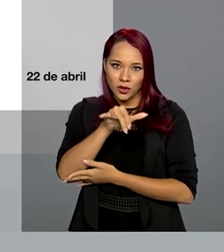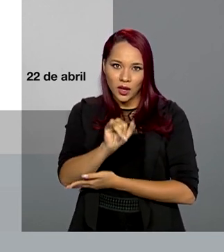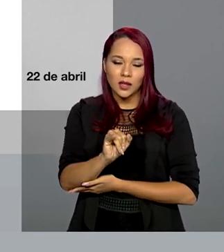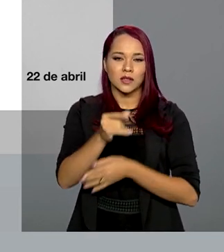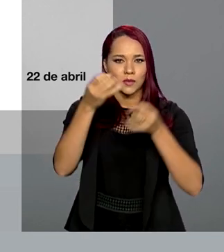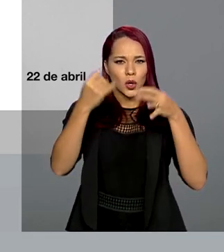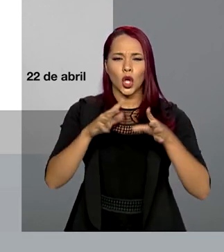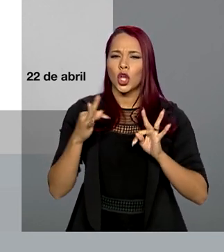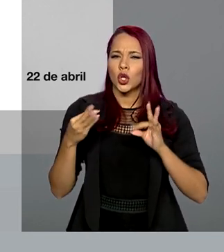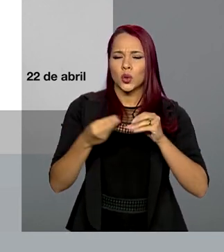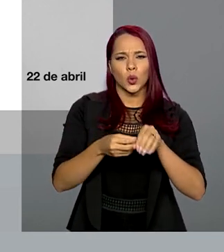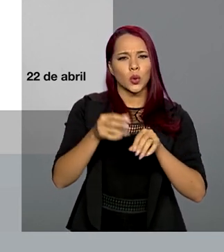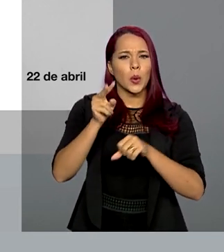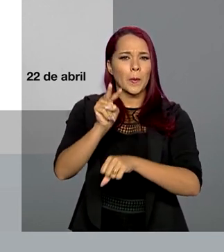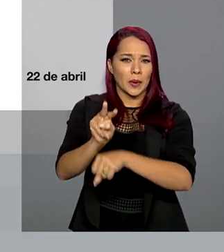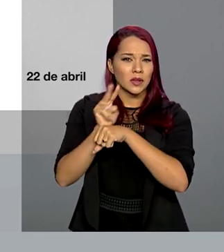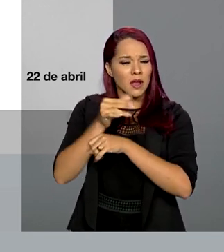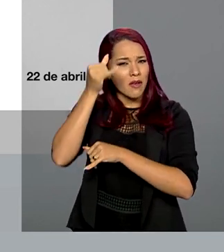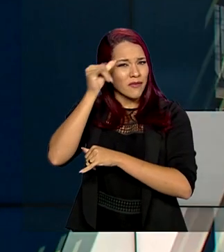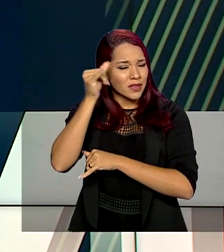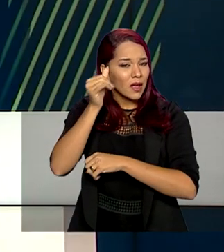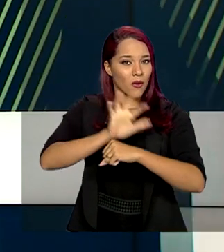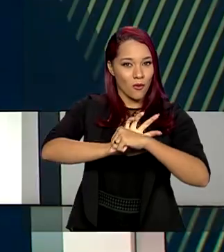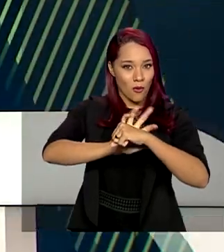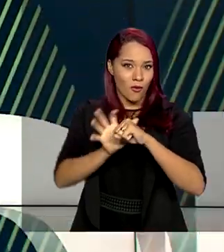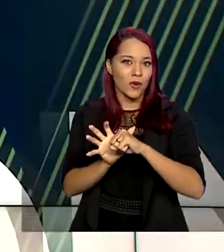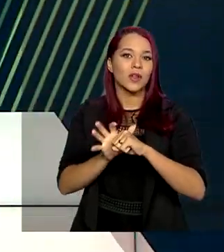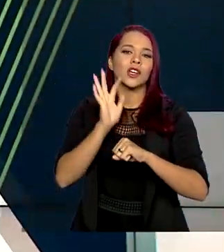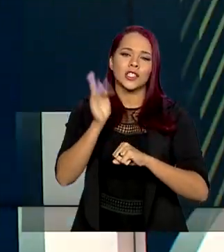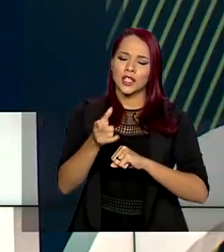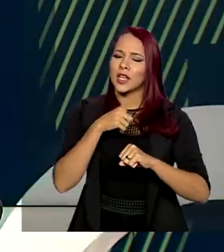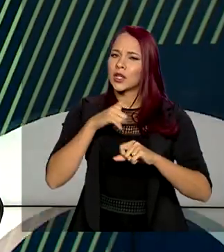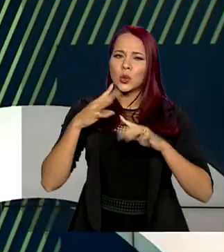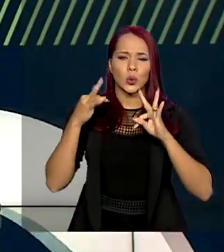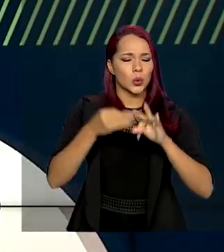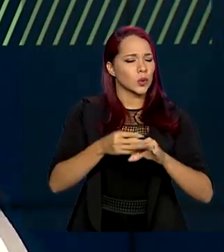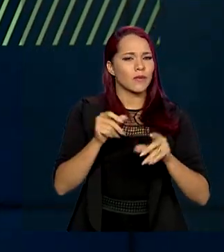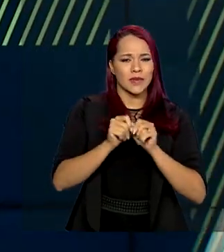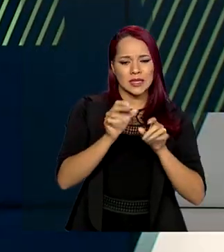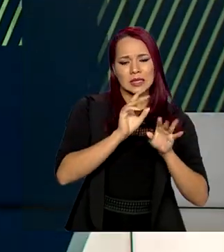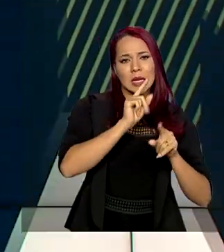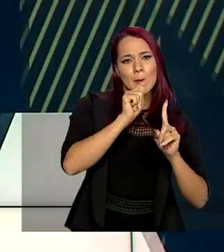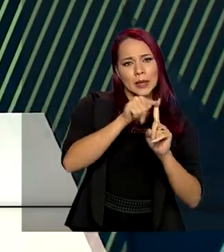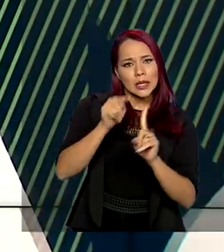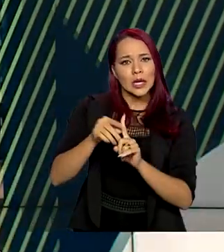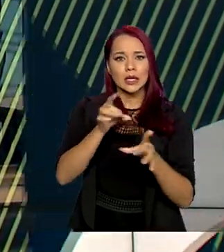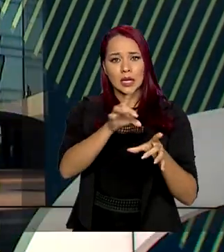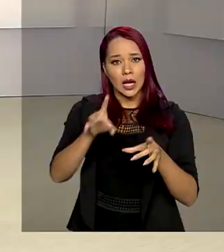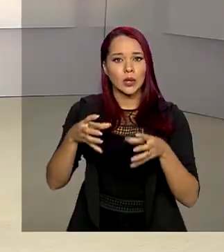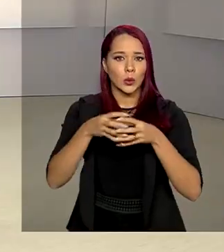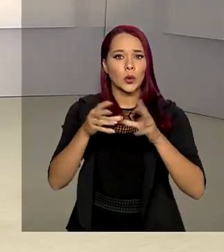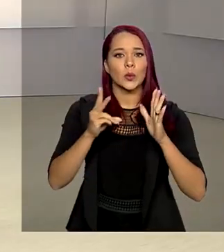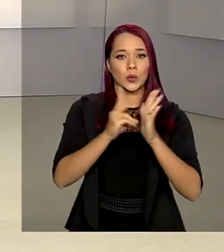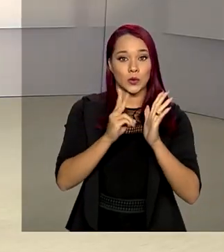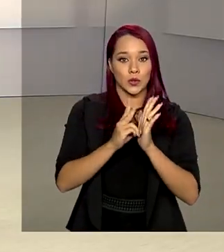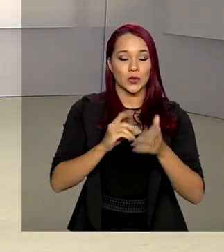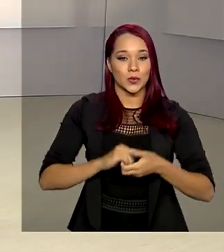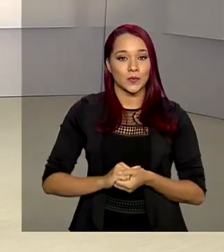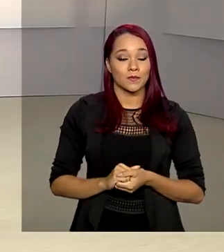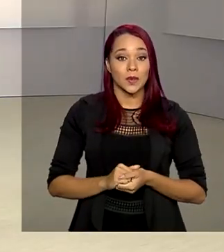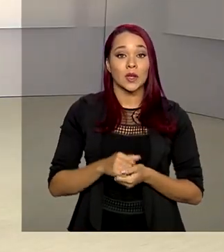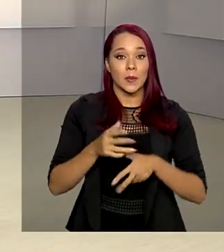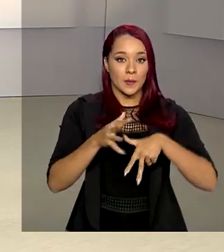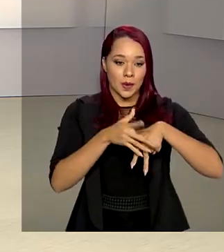medidas de prevenção e controle contra o coronavírus estão sendo adotadas nas comunidades indígenas. E